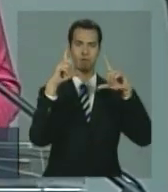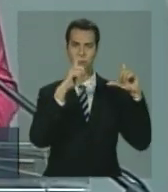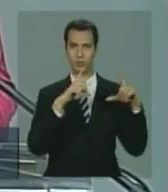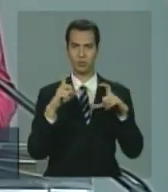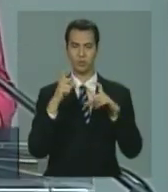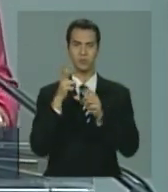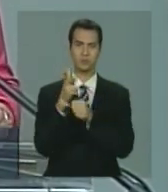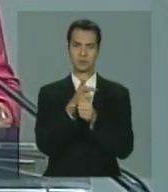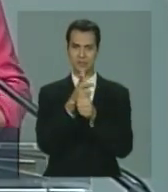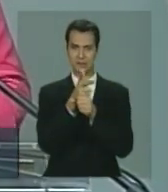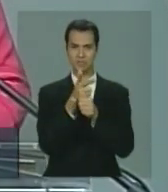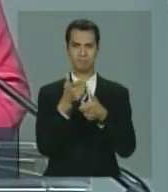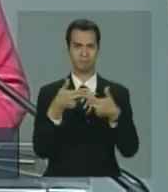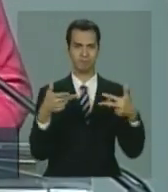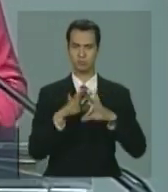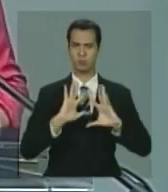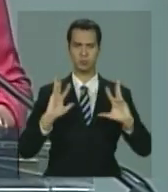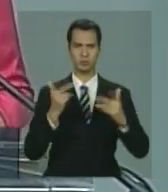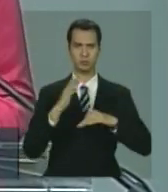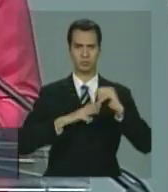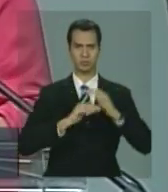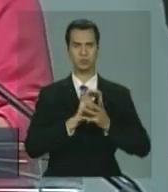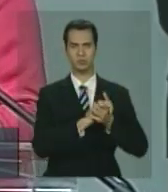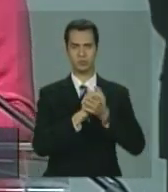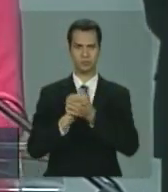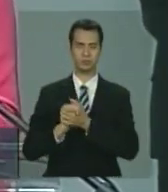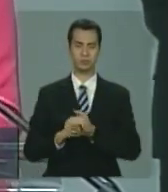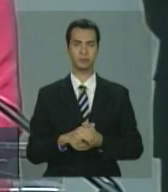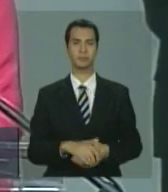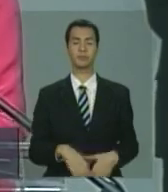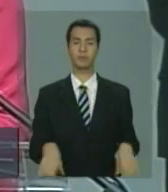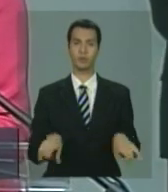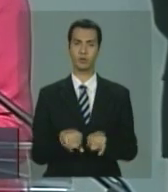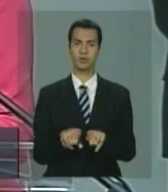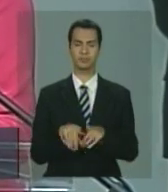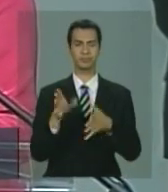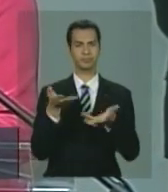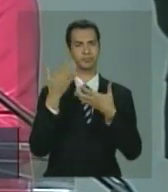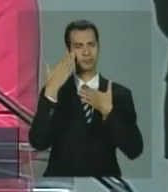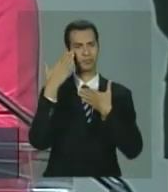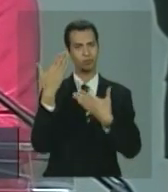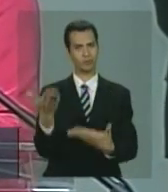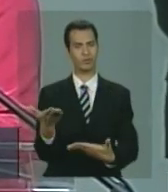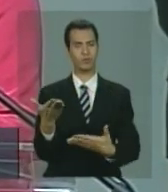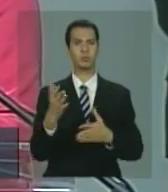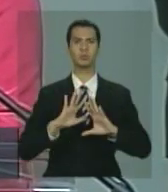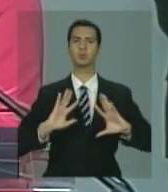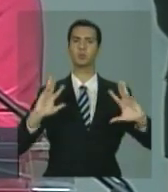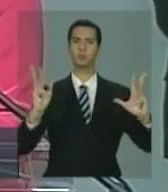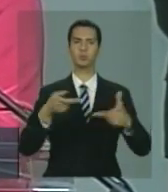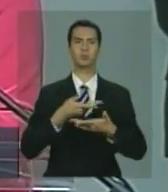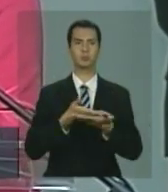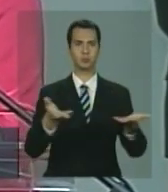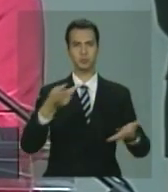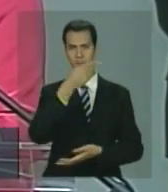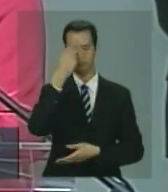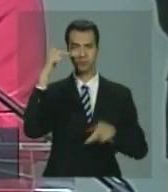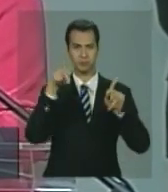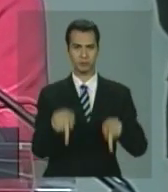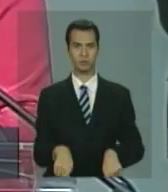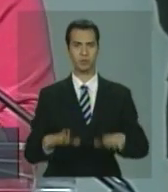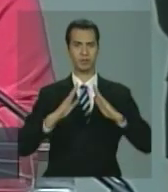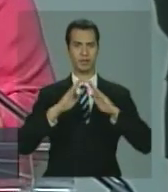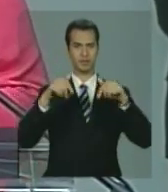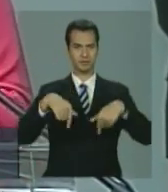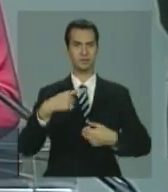Queria agradecer a todos os moradores e cidadãos aqui de Angra